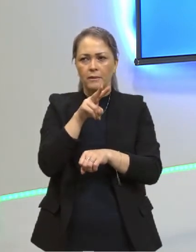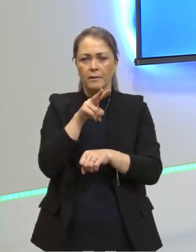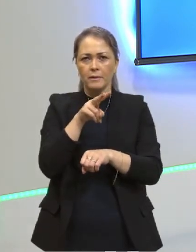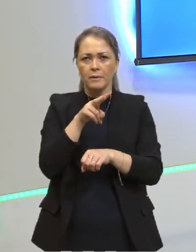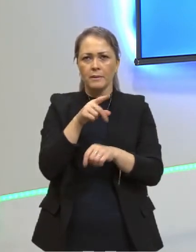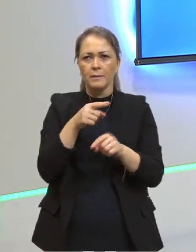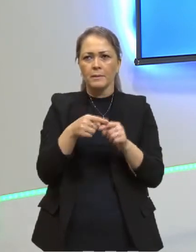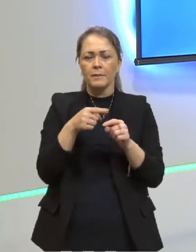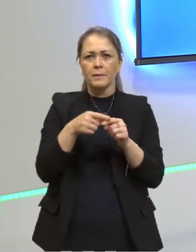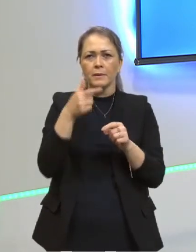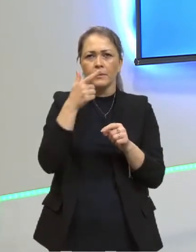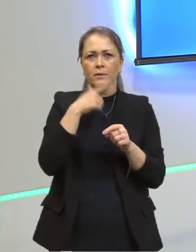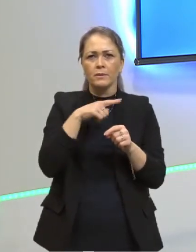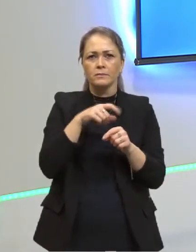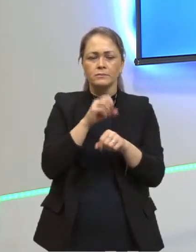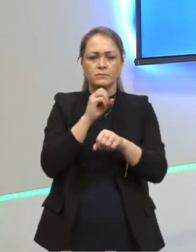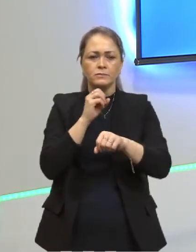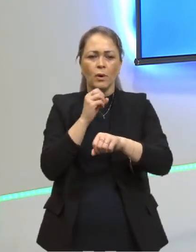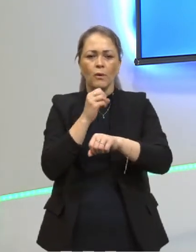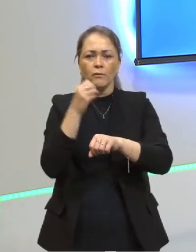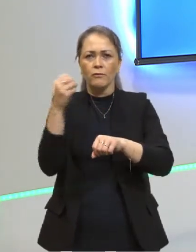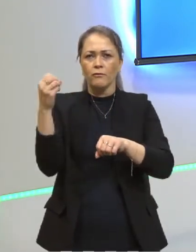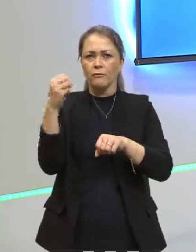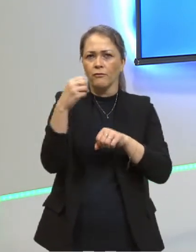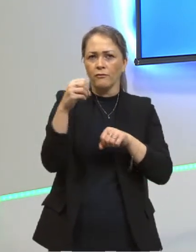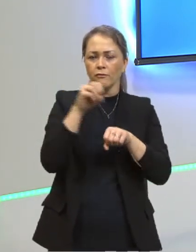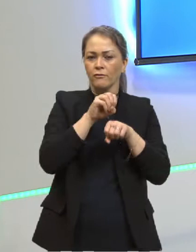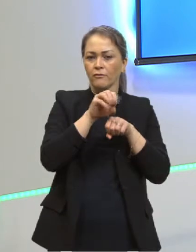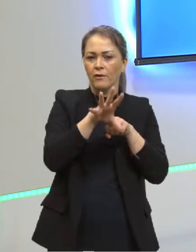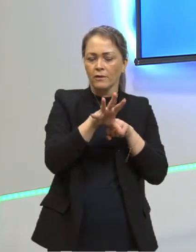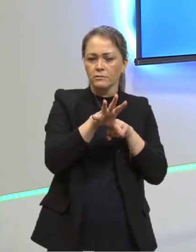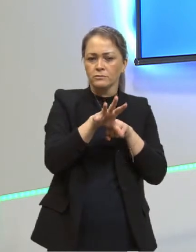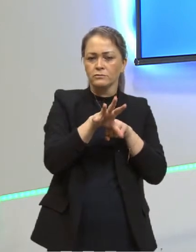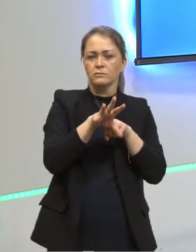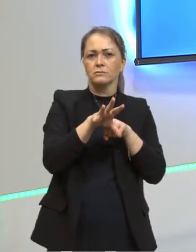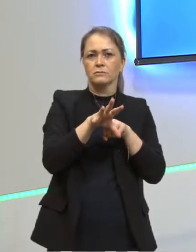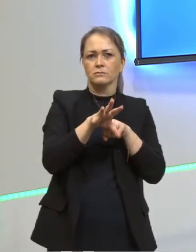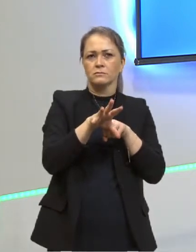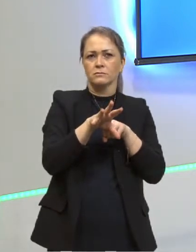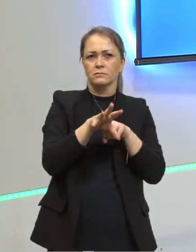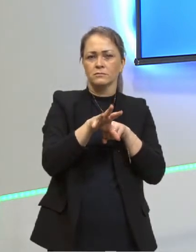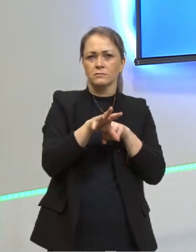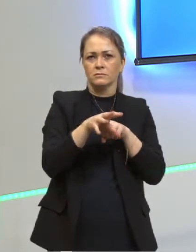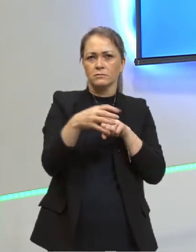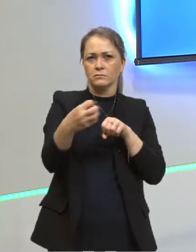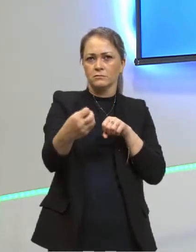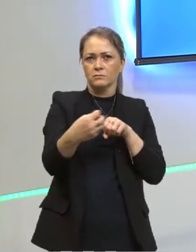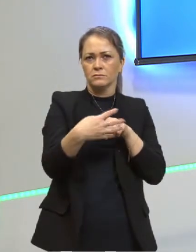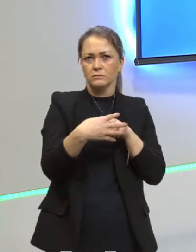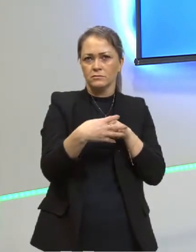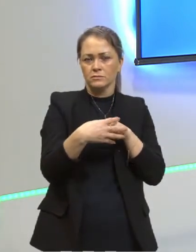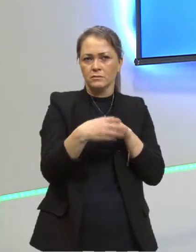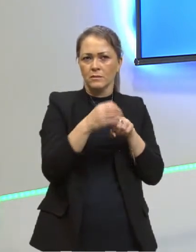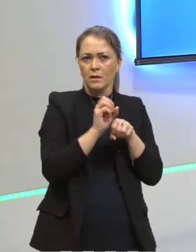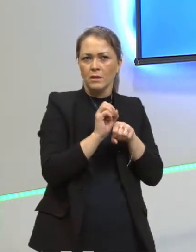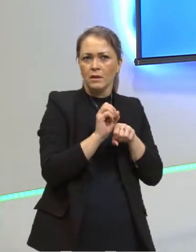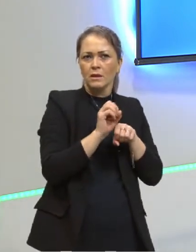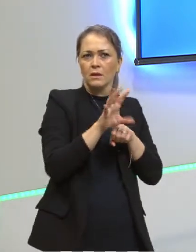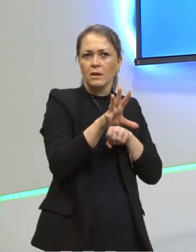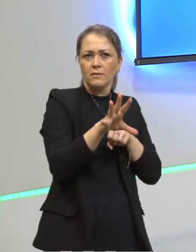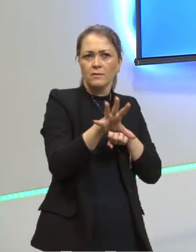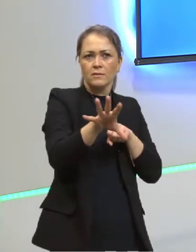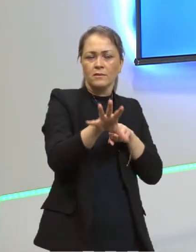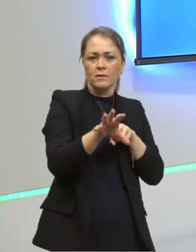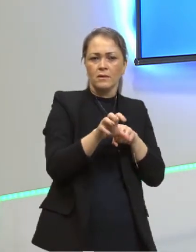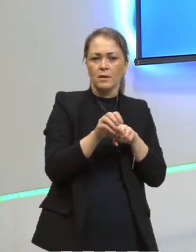Porque ela não está conseguindo refletir luz. Por quê? Porque ela não está recebendo luz. Entenderam a diferença da reflexão para a emissão?